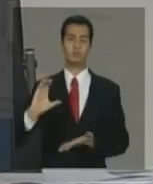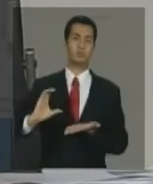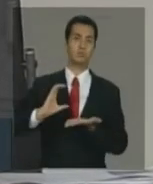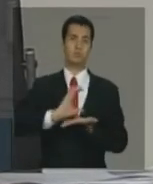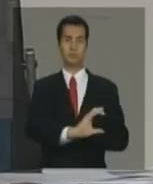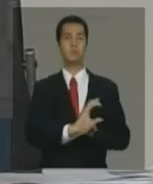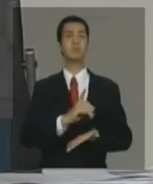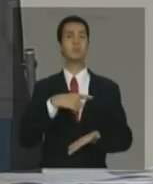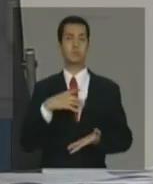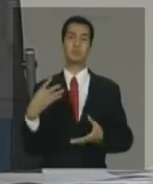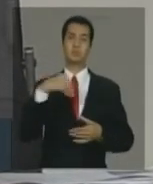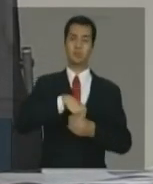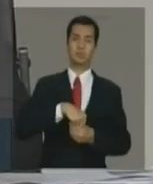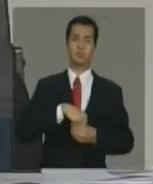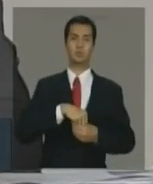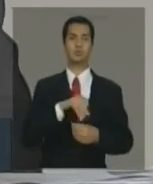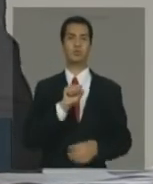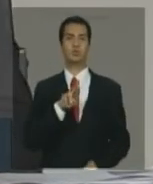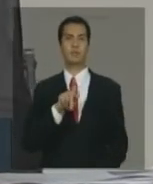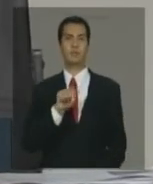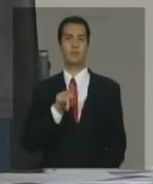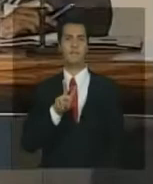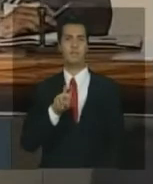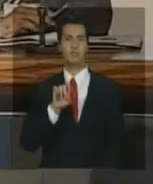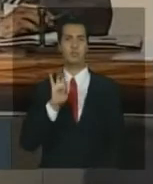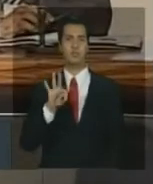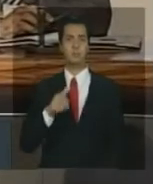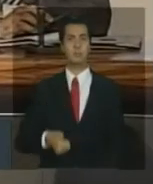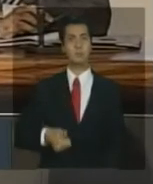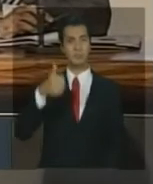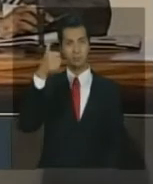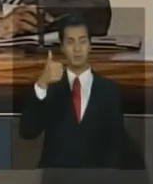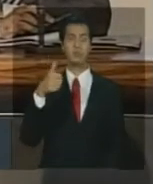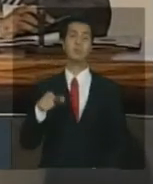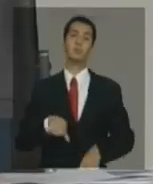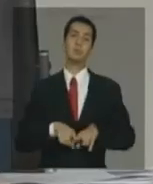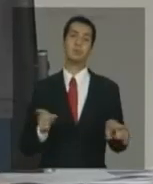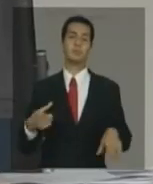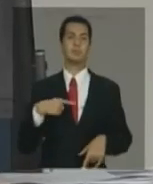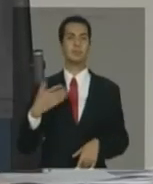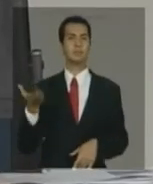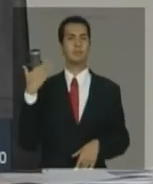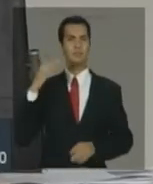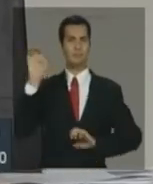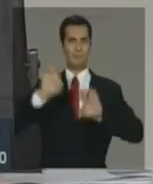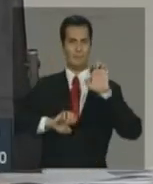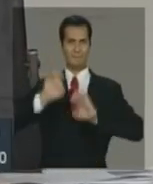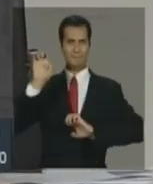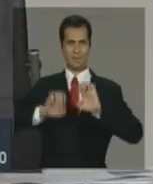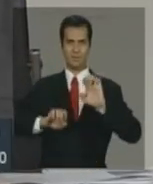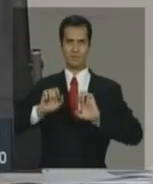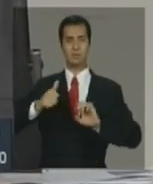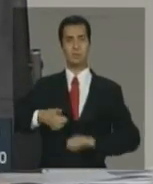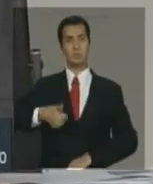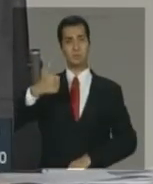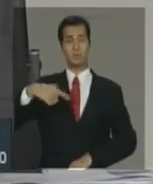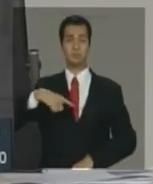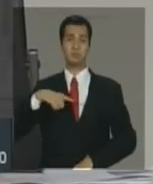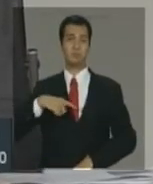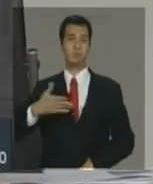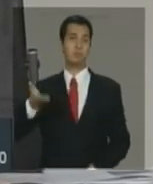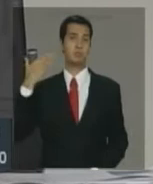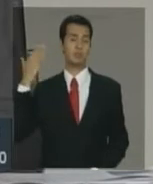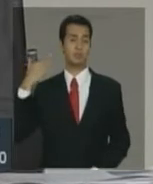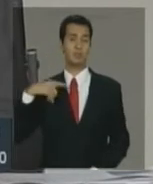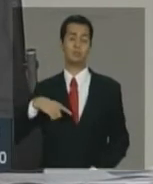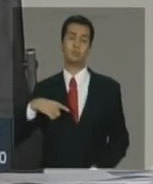primário. e, felizmente, as empresas estatais têm, ao contrário do passado, em que elas tiveram momentos em que o